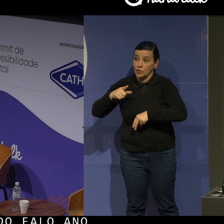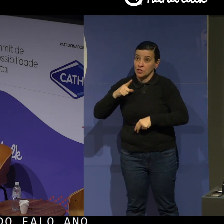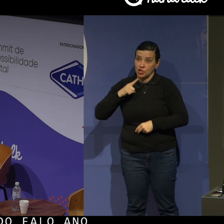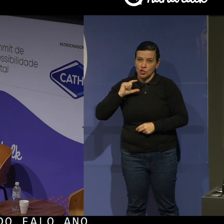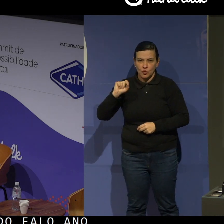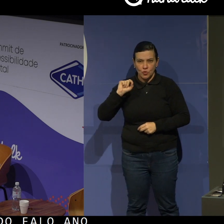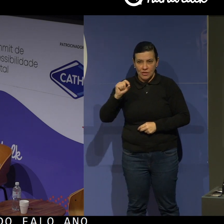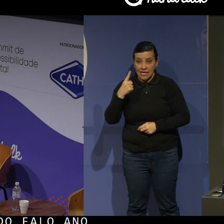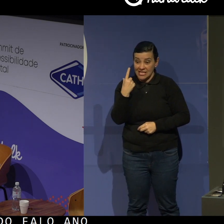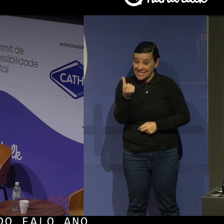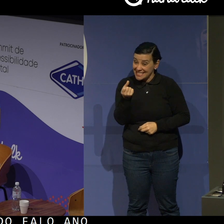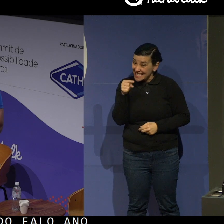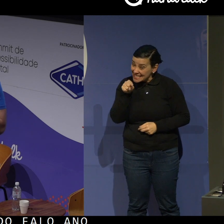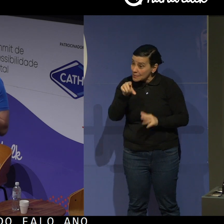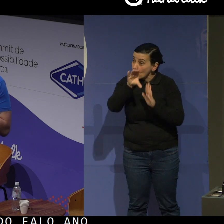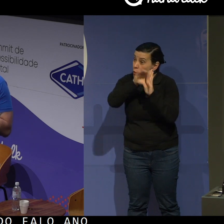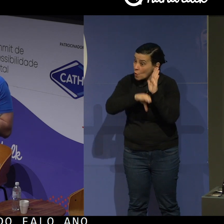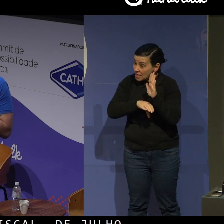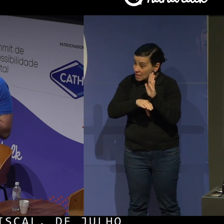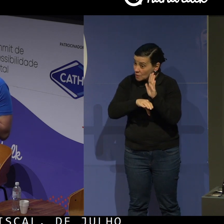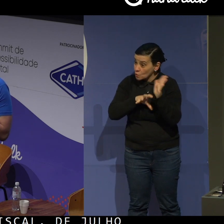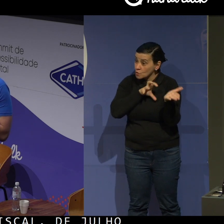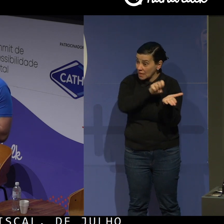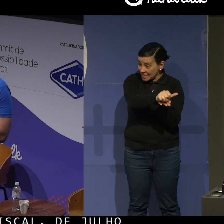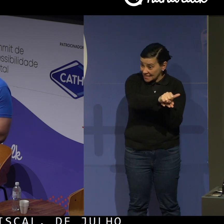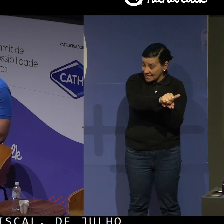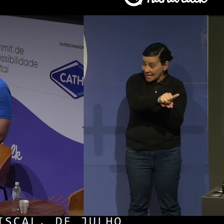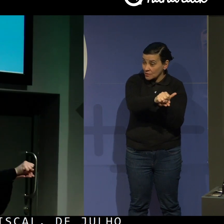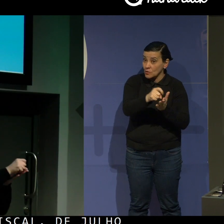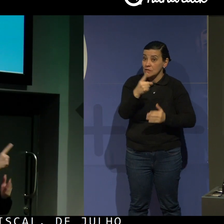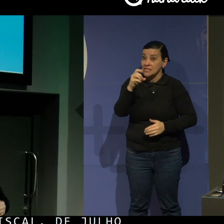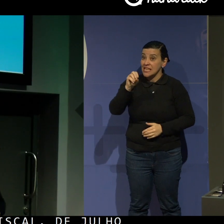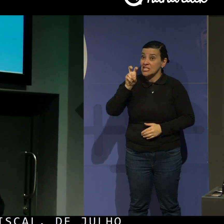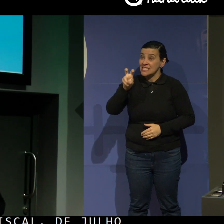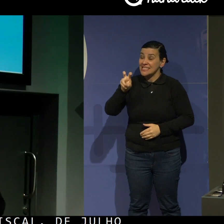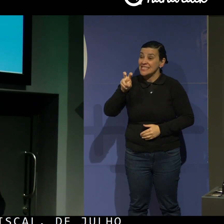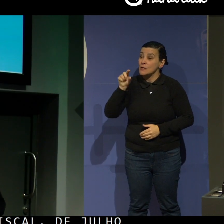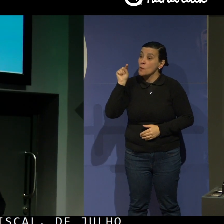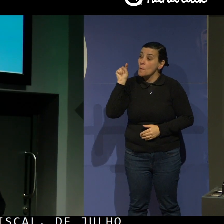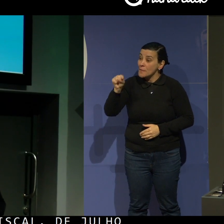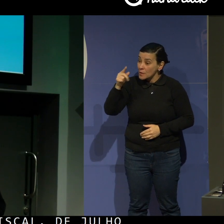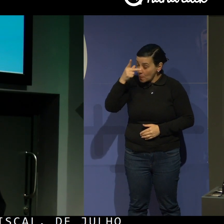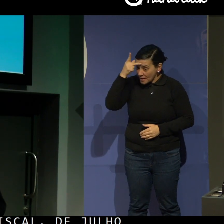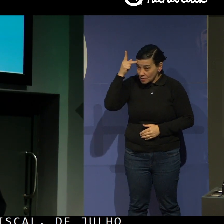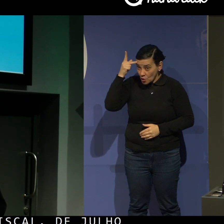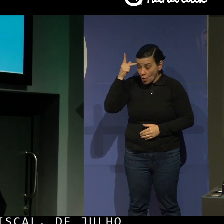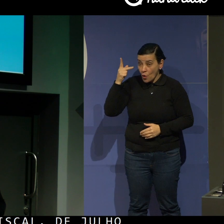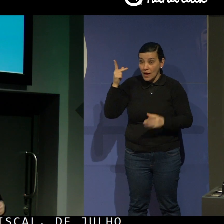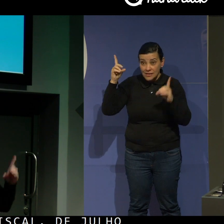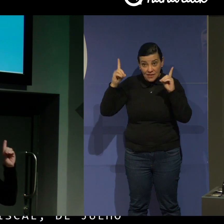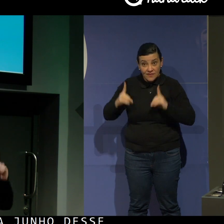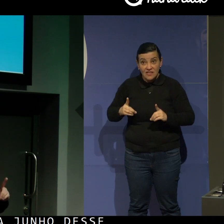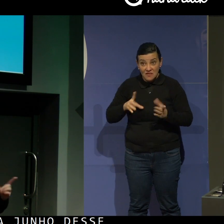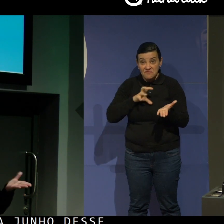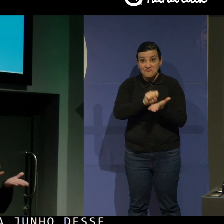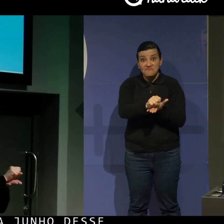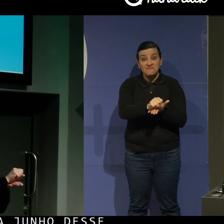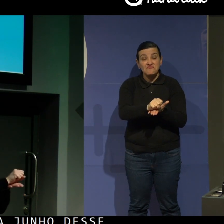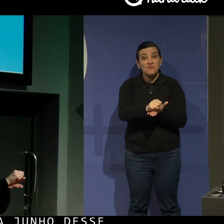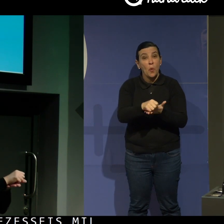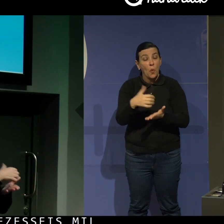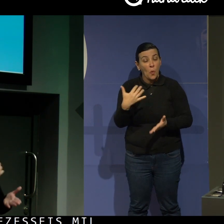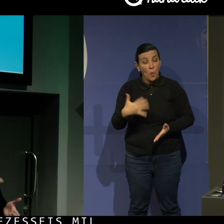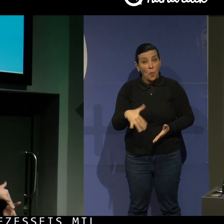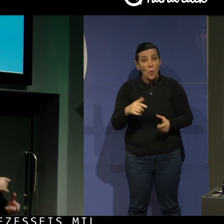16 mil currículos na base e 105 mil candidaturas realizadas pelos usuários PCD. O que isso quer dizer? É quando o